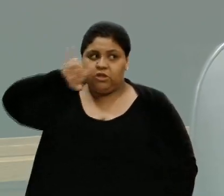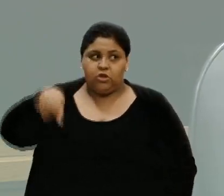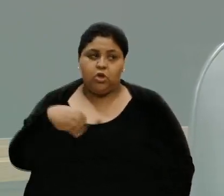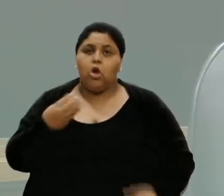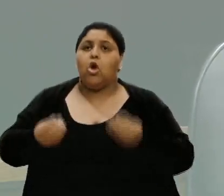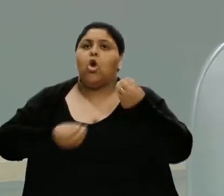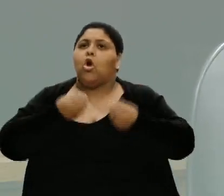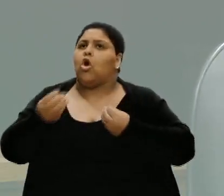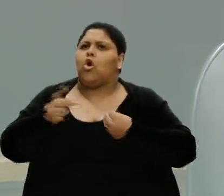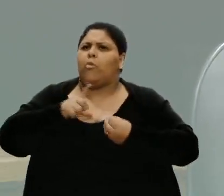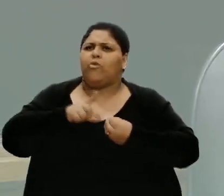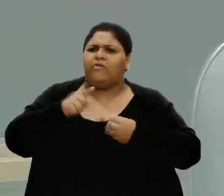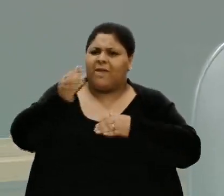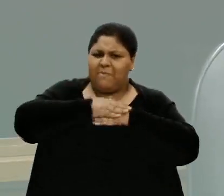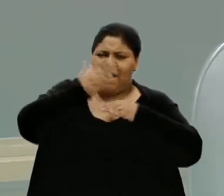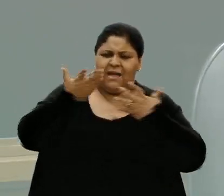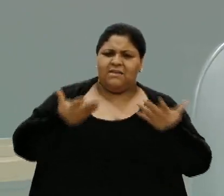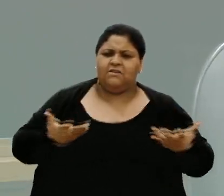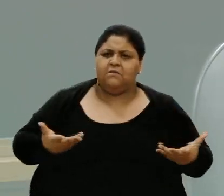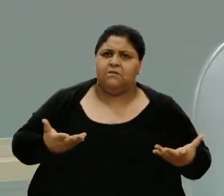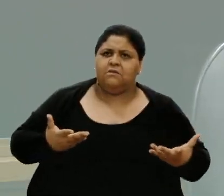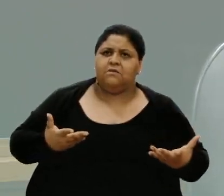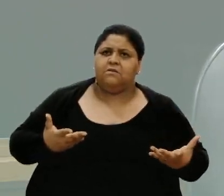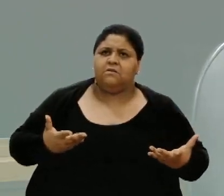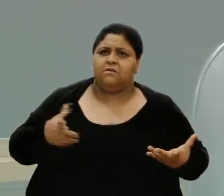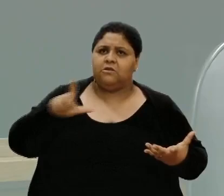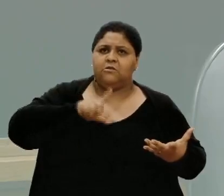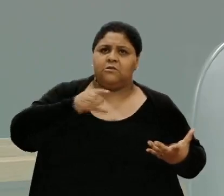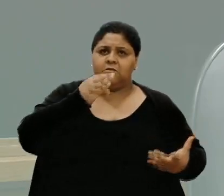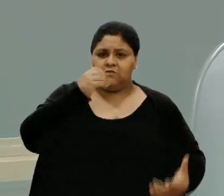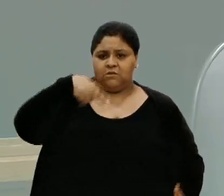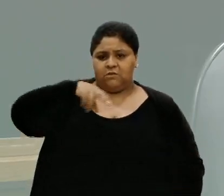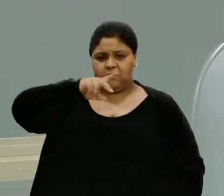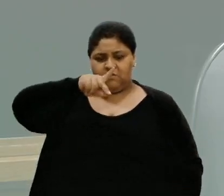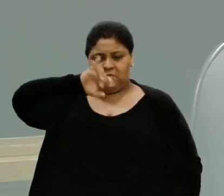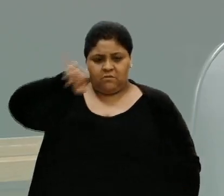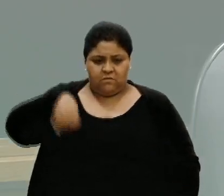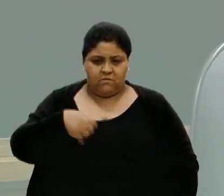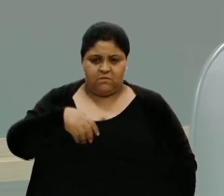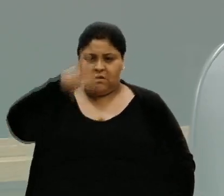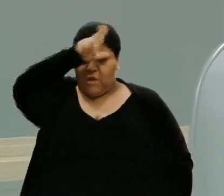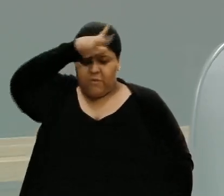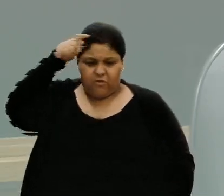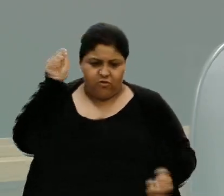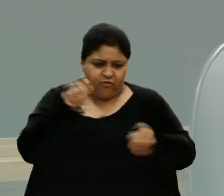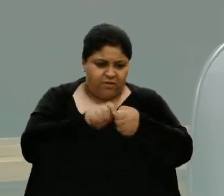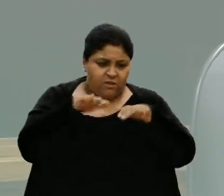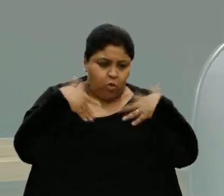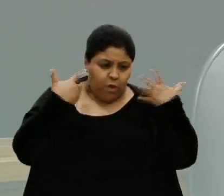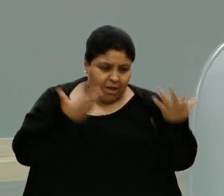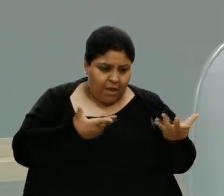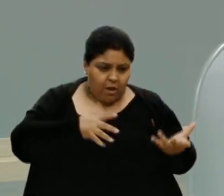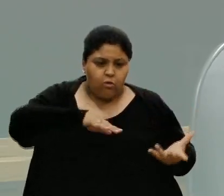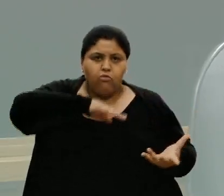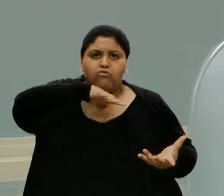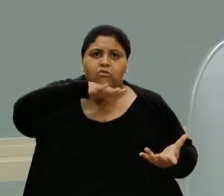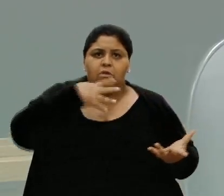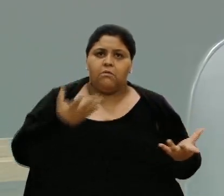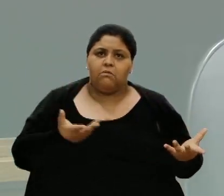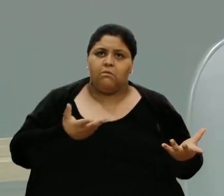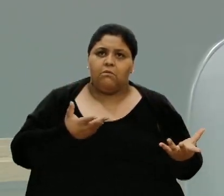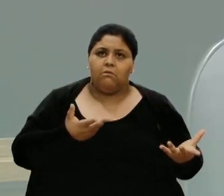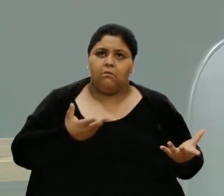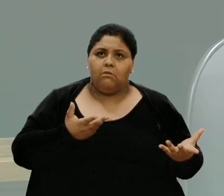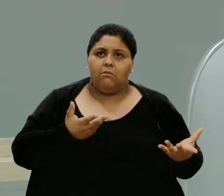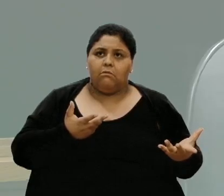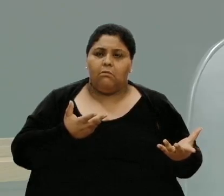existe mais o CNPJ? Se não existe mais o CNPJ, a prefeitura vai fazer o quê lá com aquele terreno? invadir?